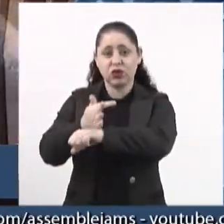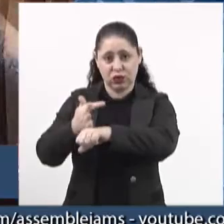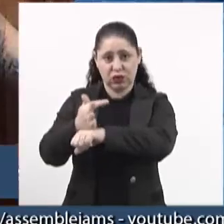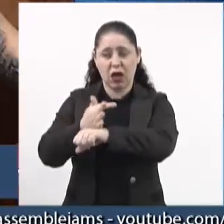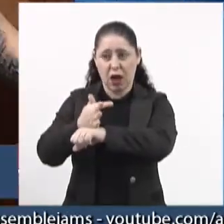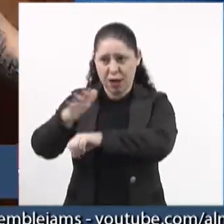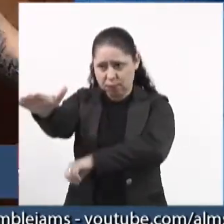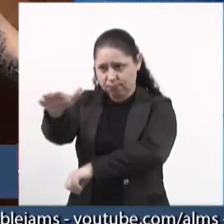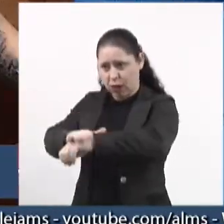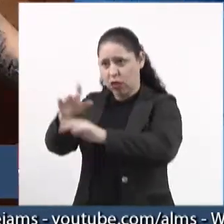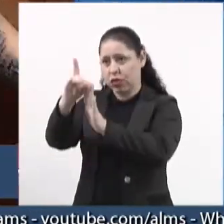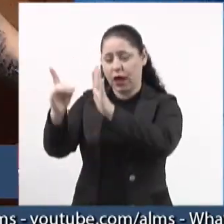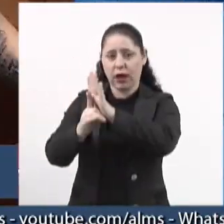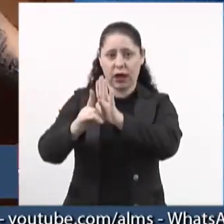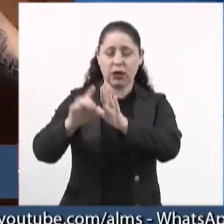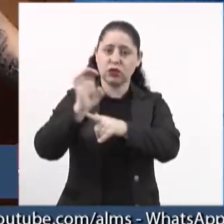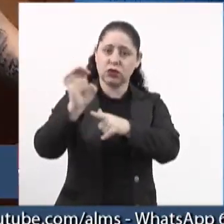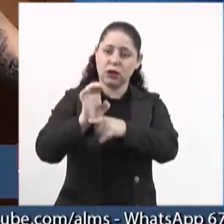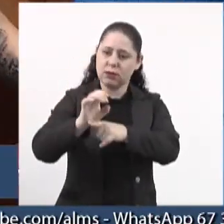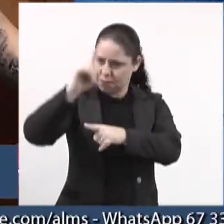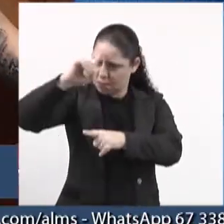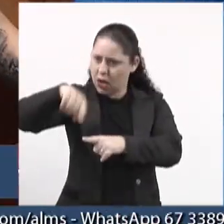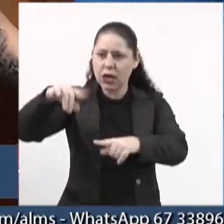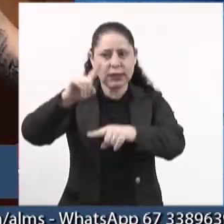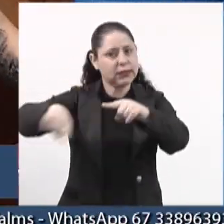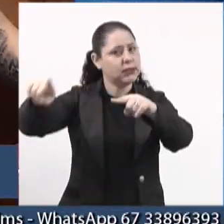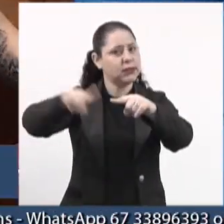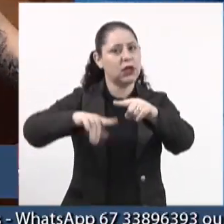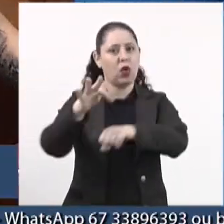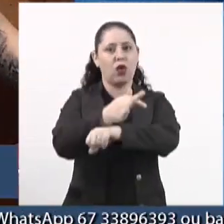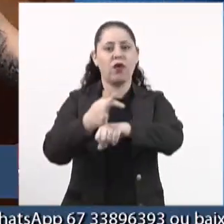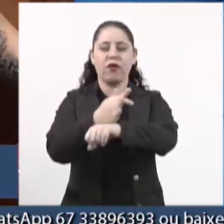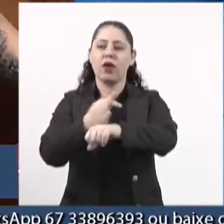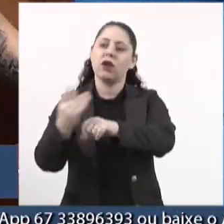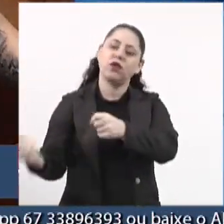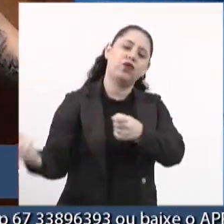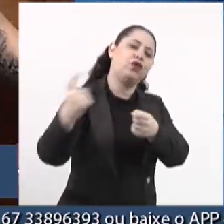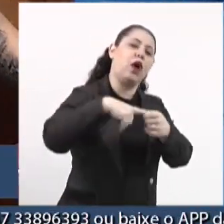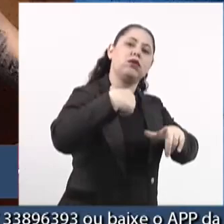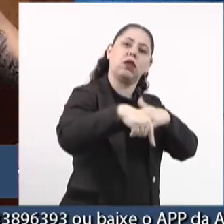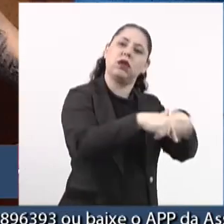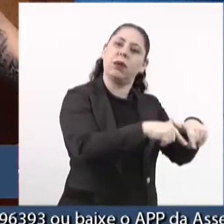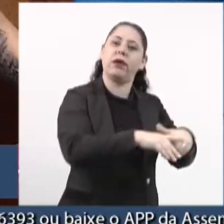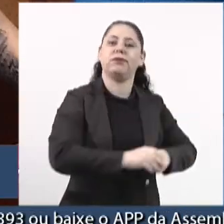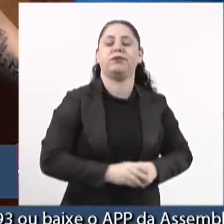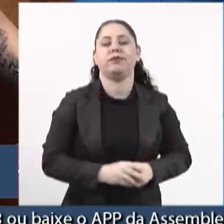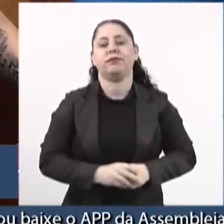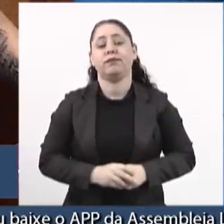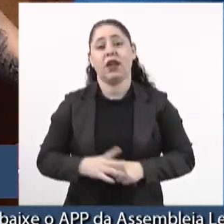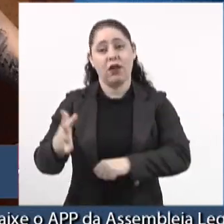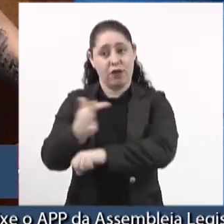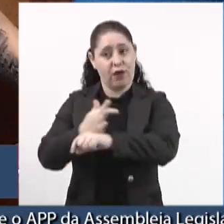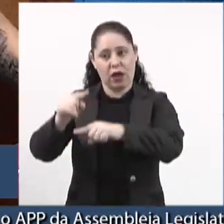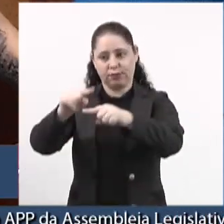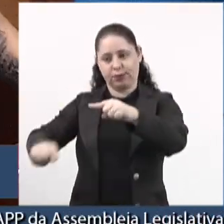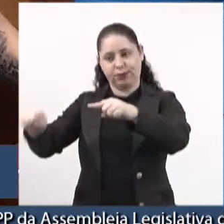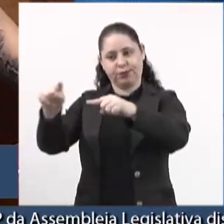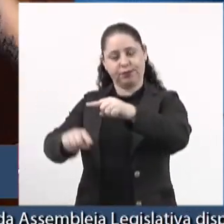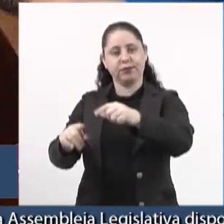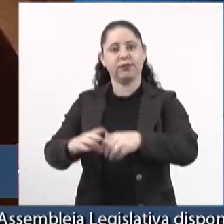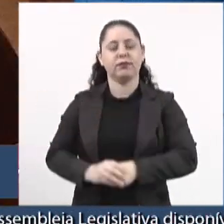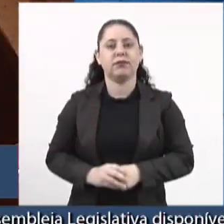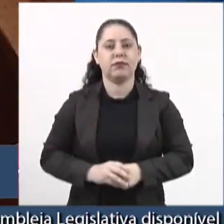Um decreto estadual cancelou todas as férias e voltamos a trabalhar. Férias canceladas.